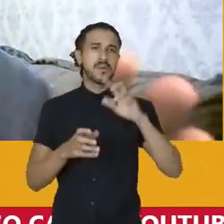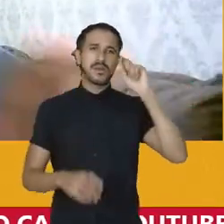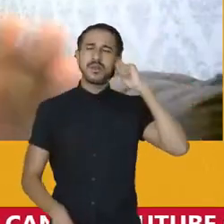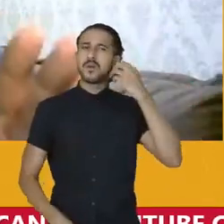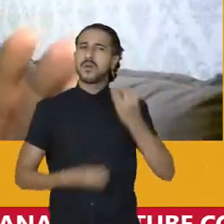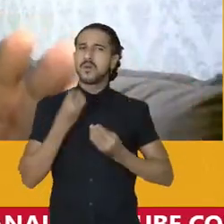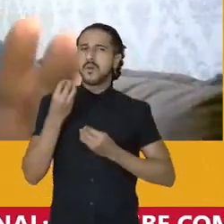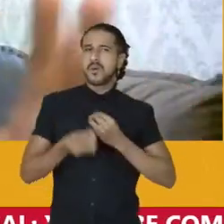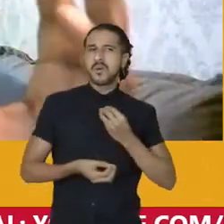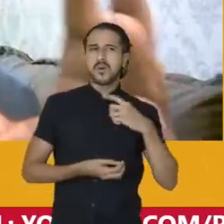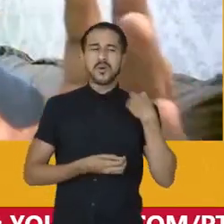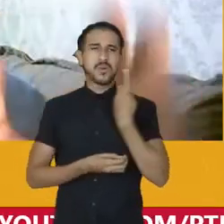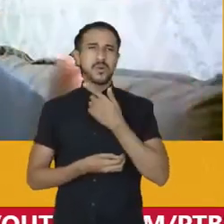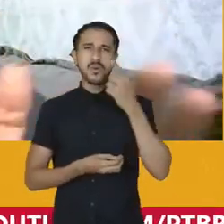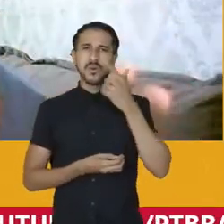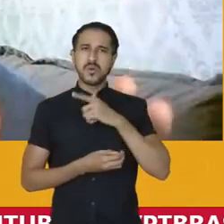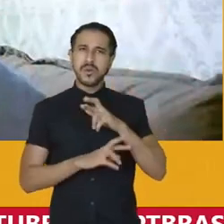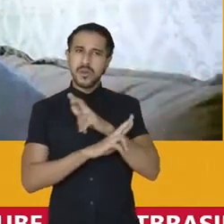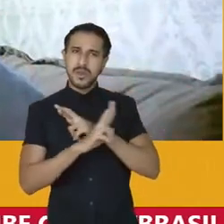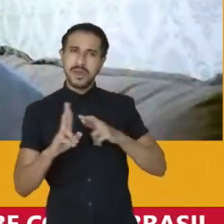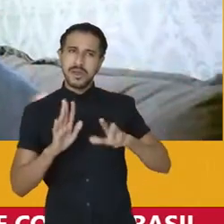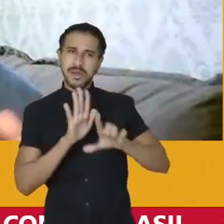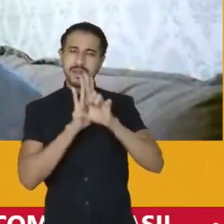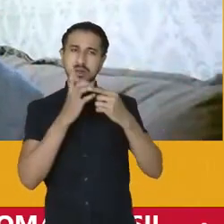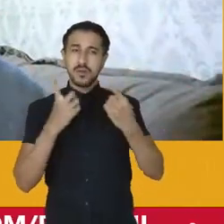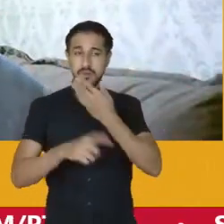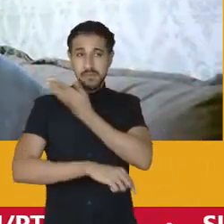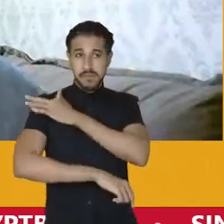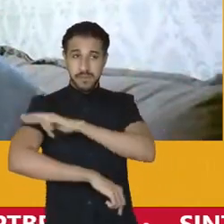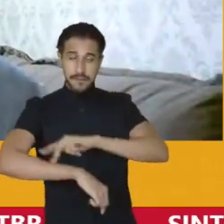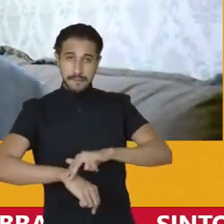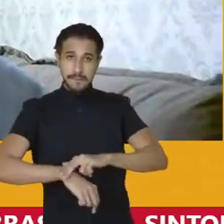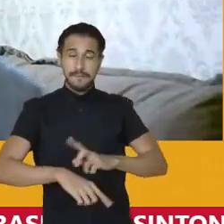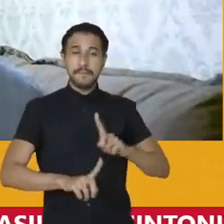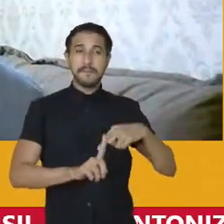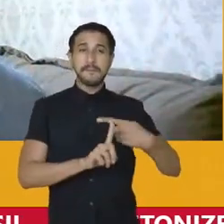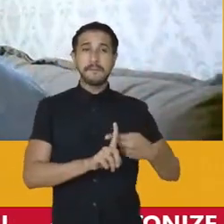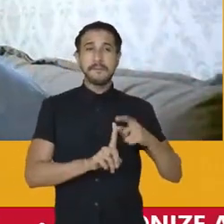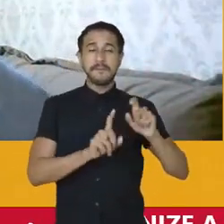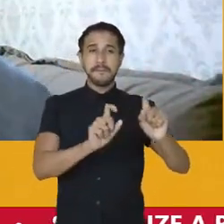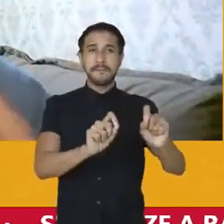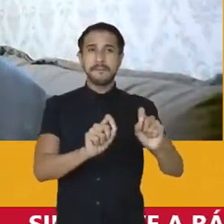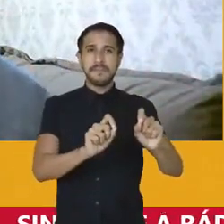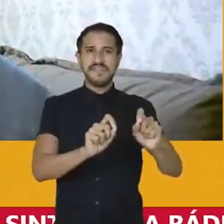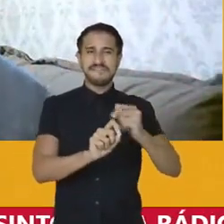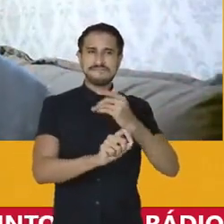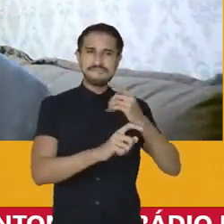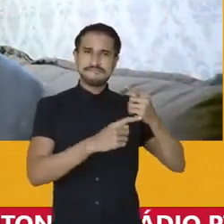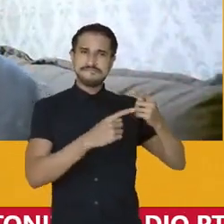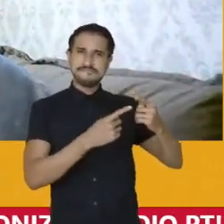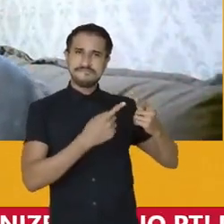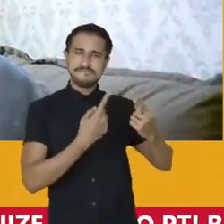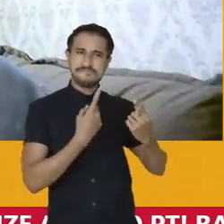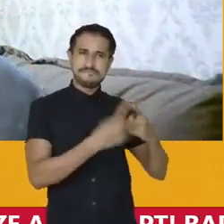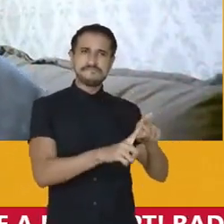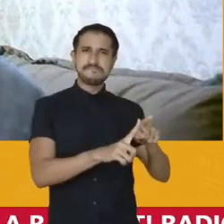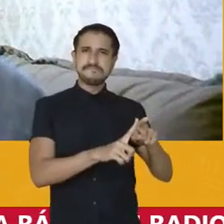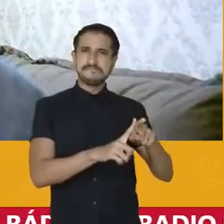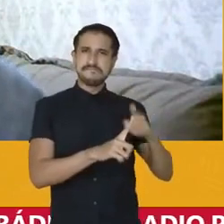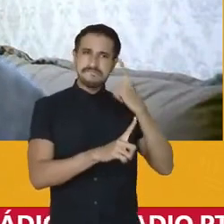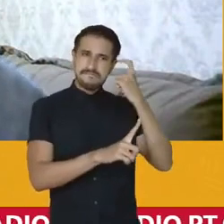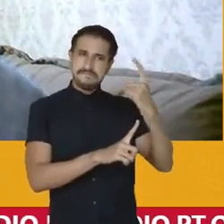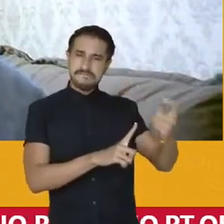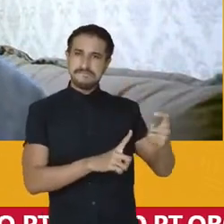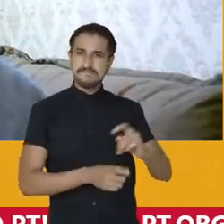Como que a gente pode juntar legislação antirracista e uma coibição desses atos de